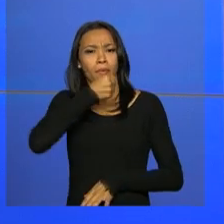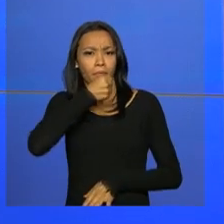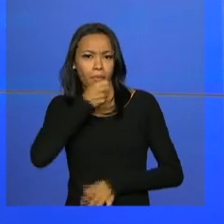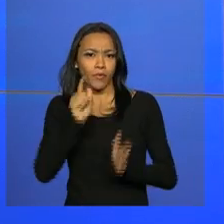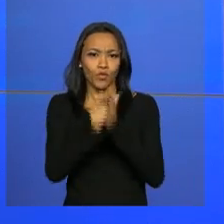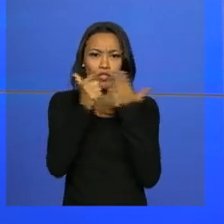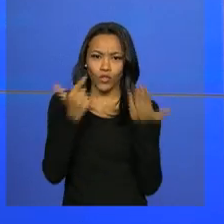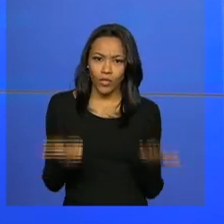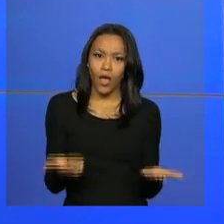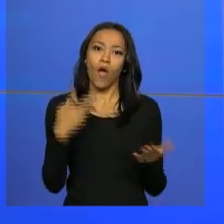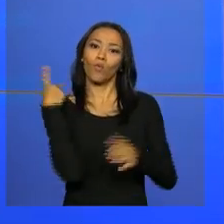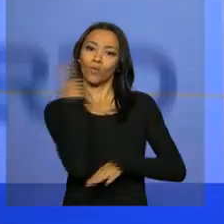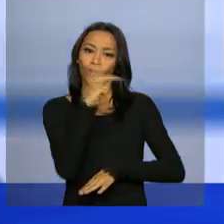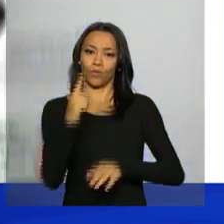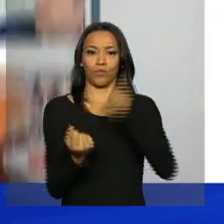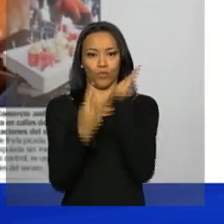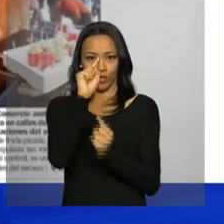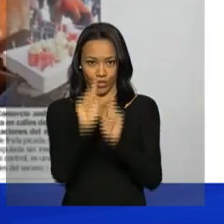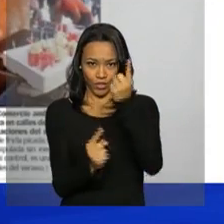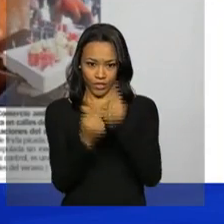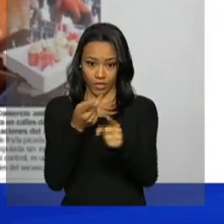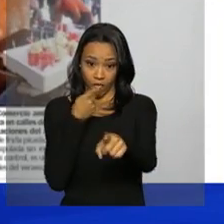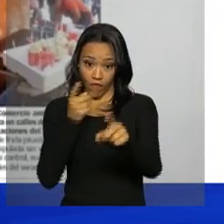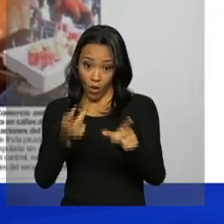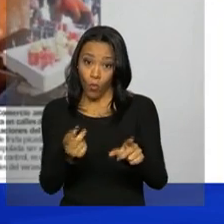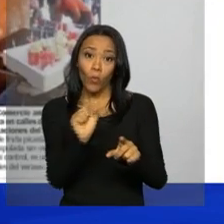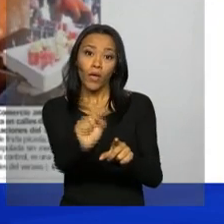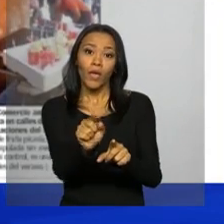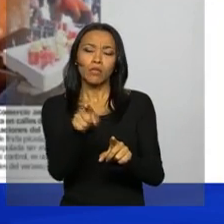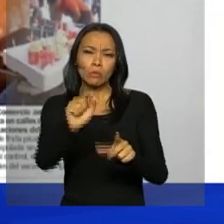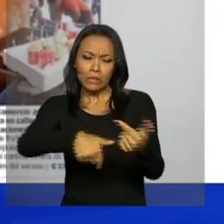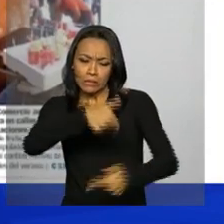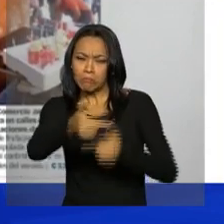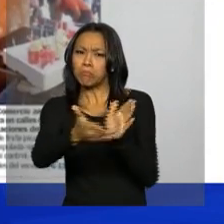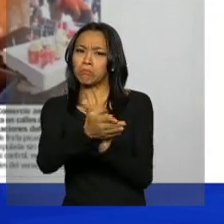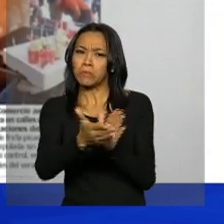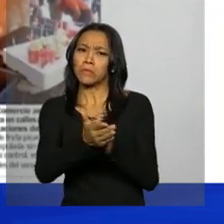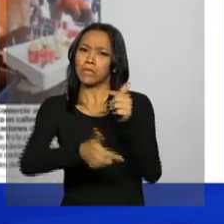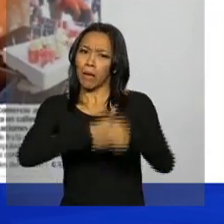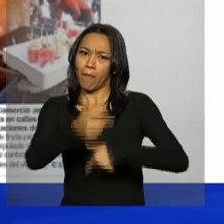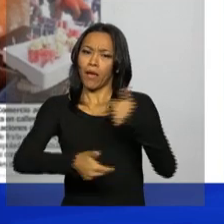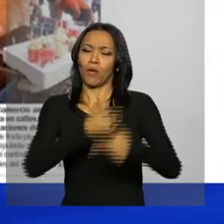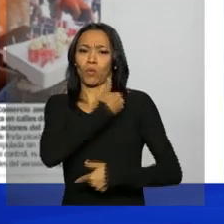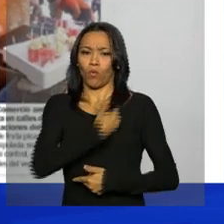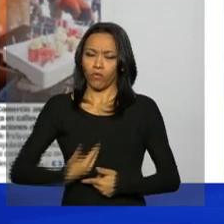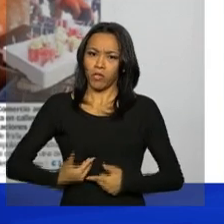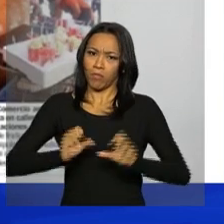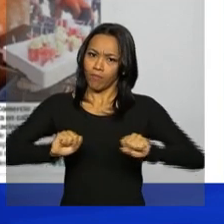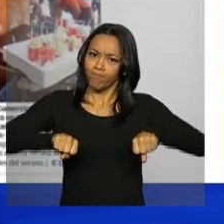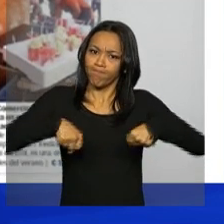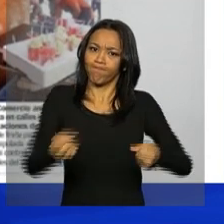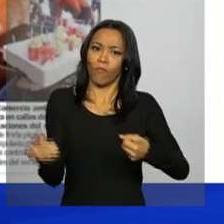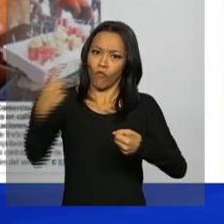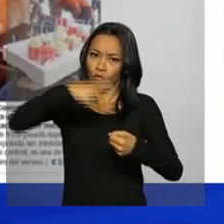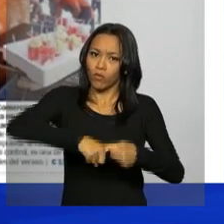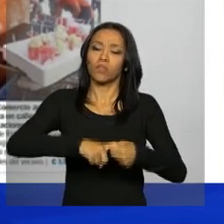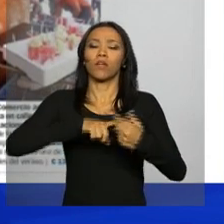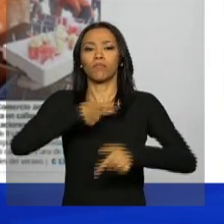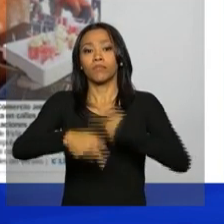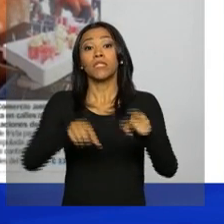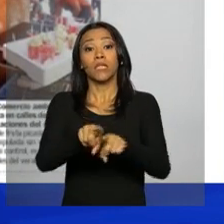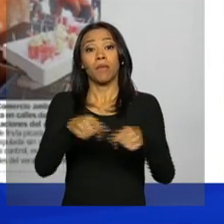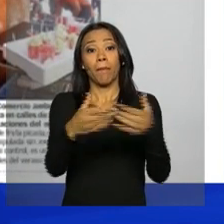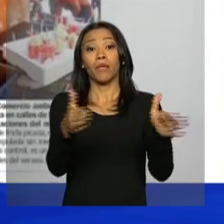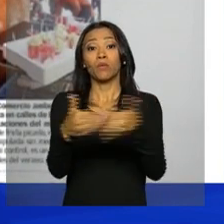jornal El Mercúrio, do Chile. Dilma Rousseff destacou o trabalho do governo para a retomada do crescimento econômico e a geração de